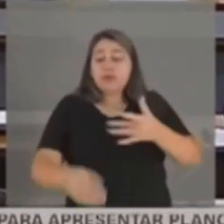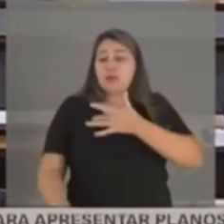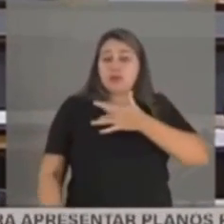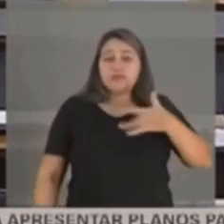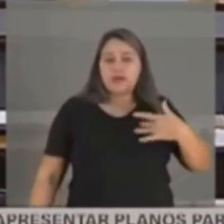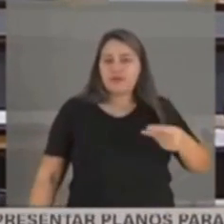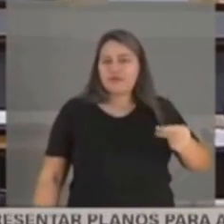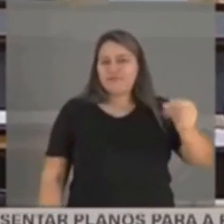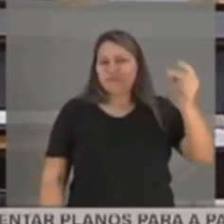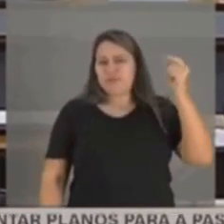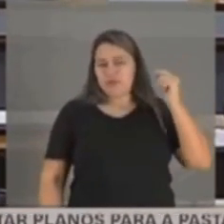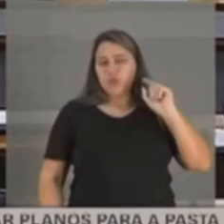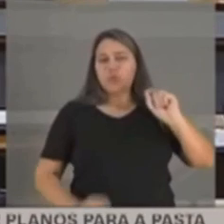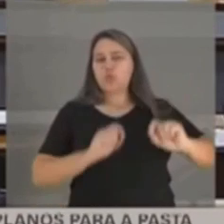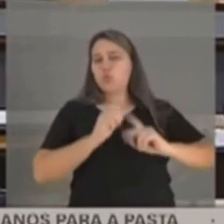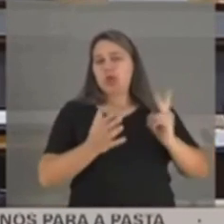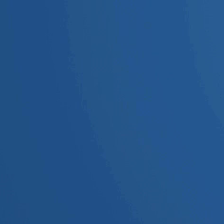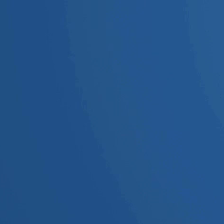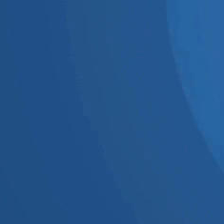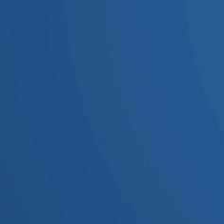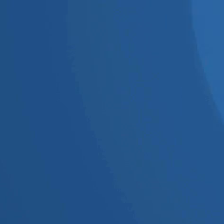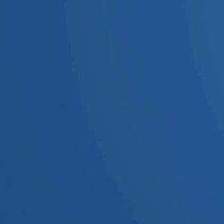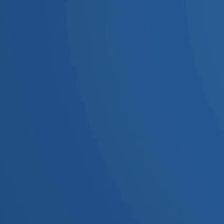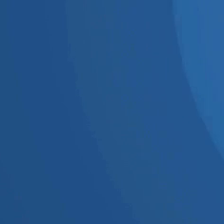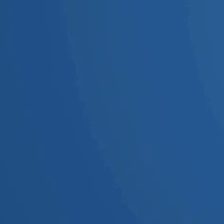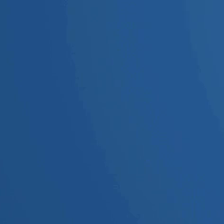do ocorrido com o Dominguete.